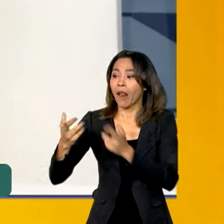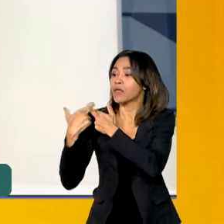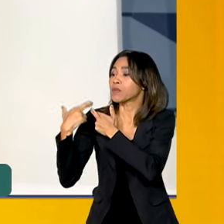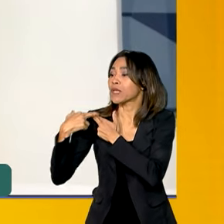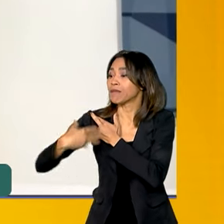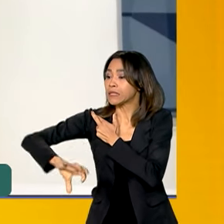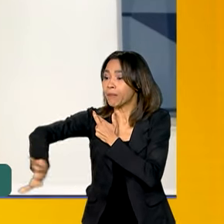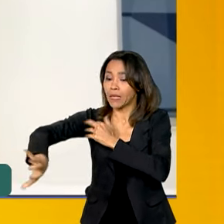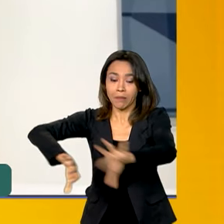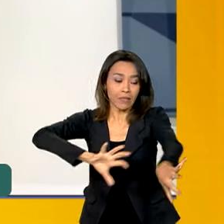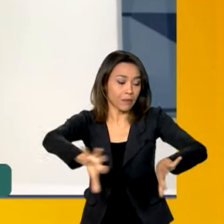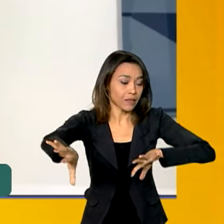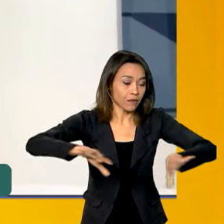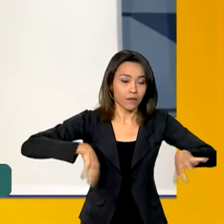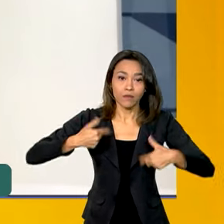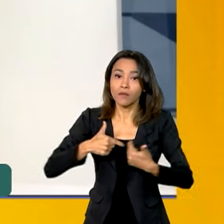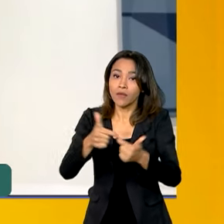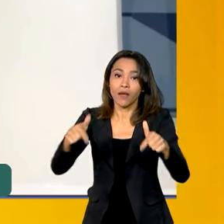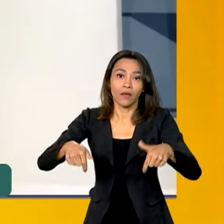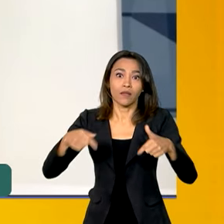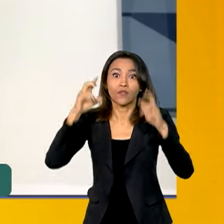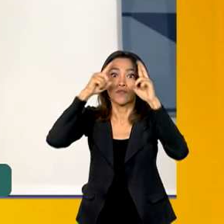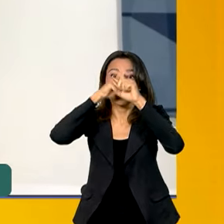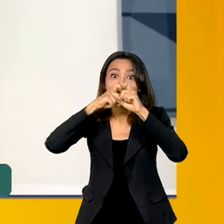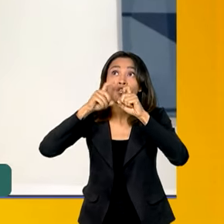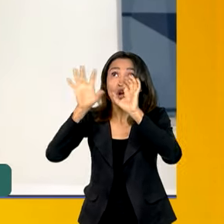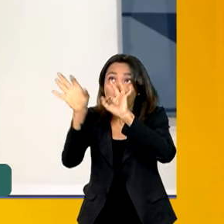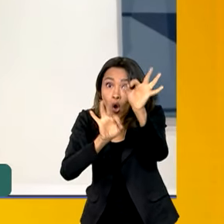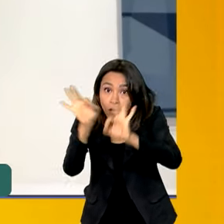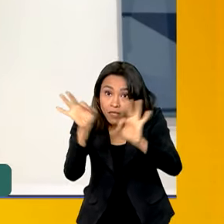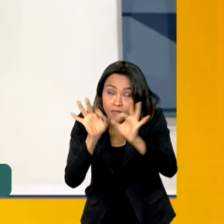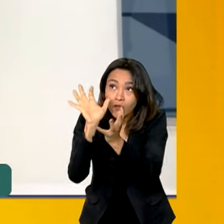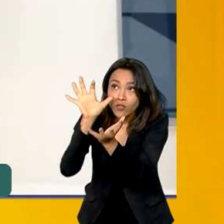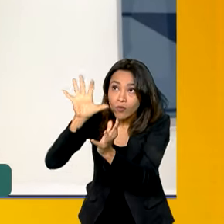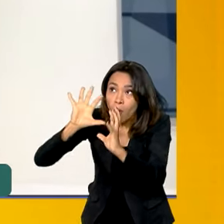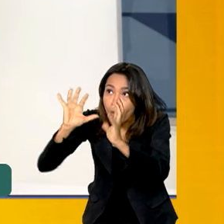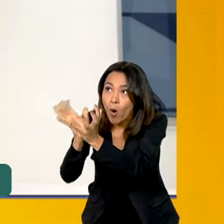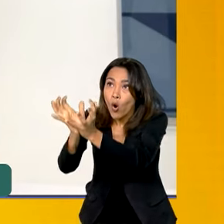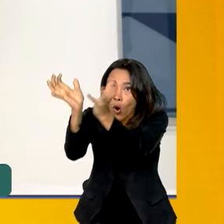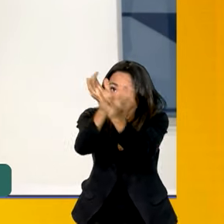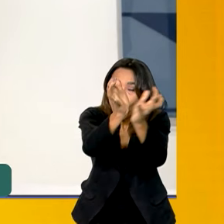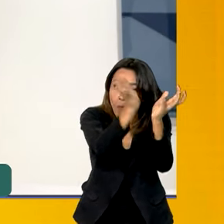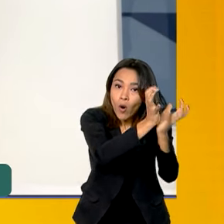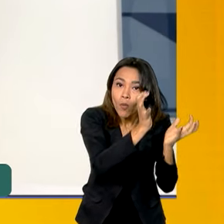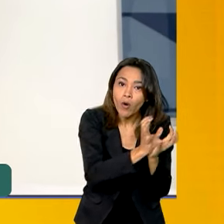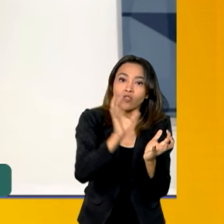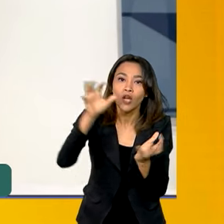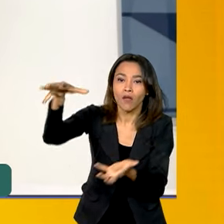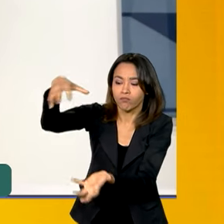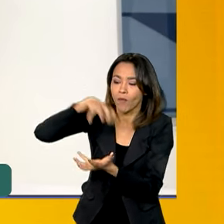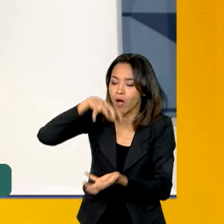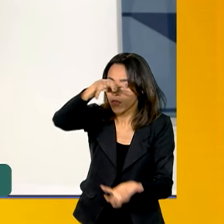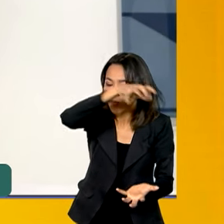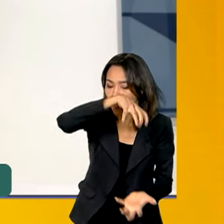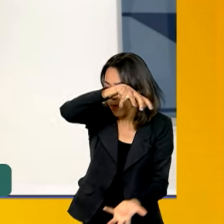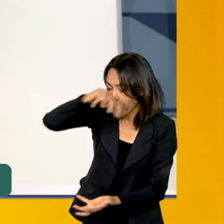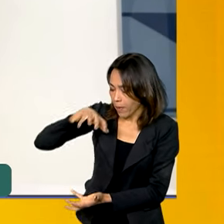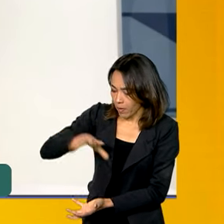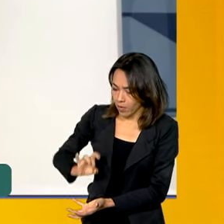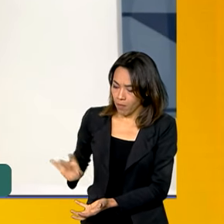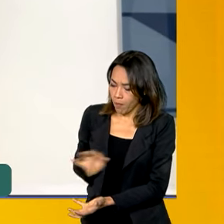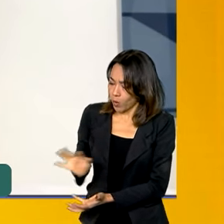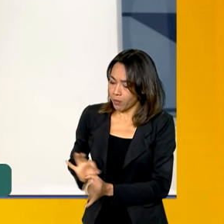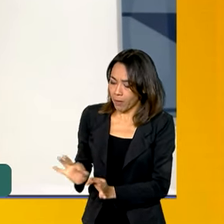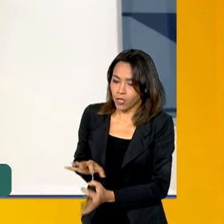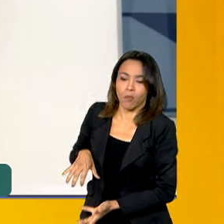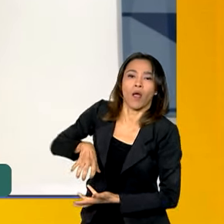separação. Que as pessoas que têm a intenção de fazer essas doações, especialmente de agasalho, de